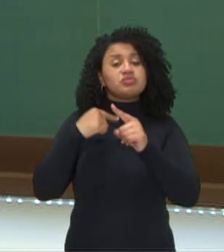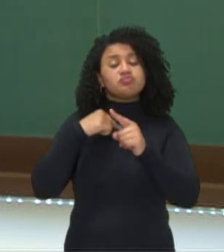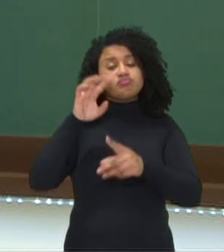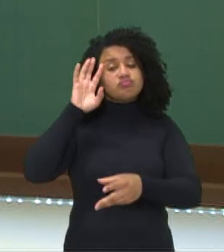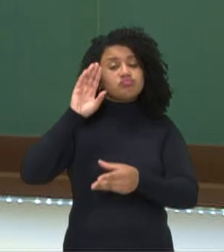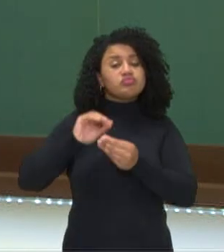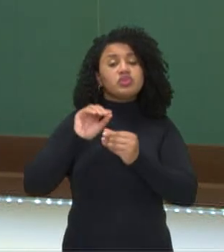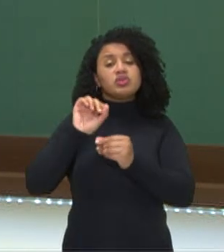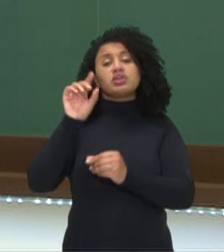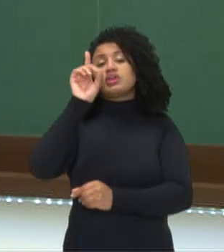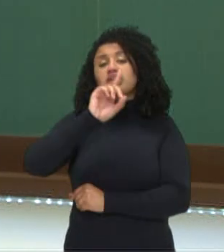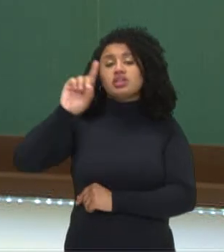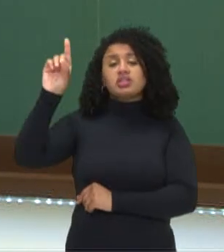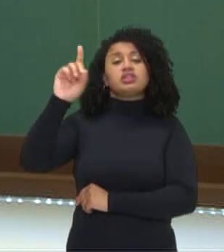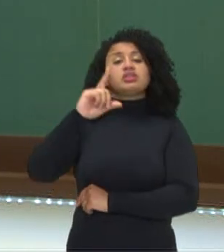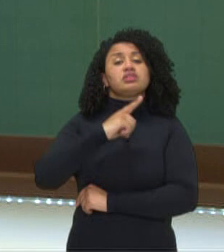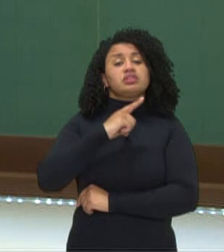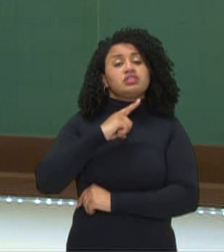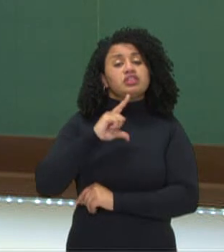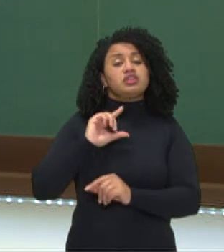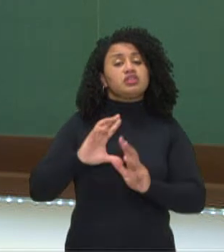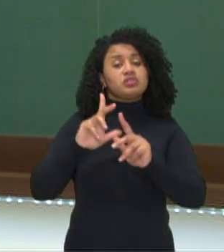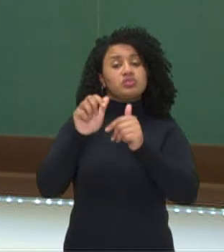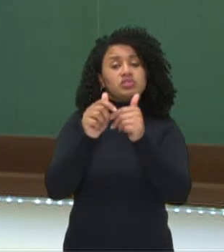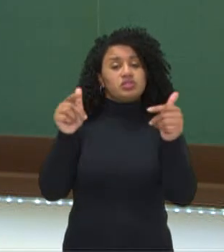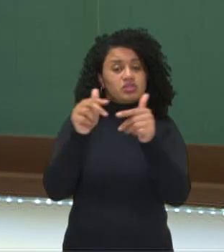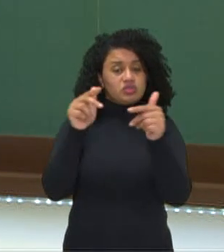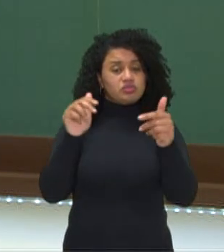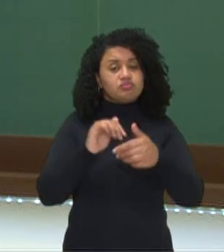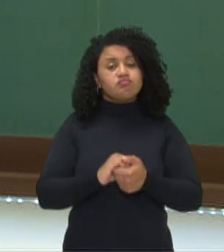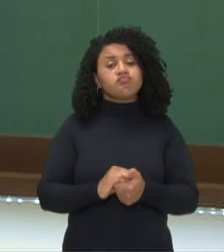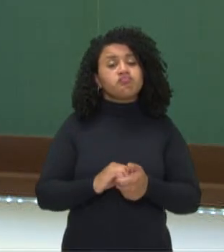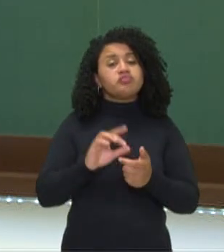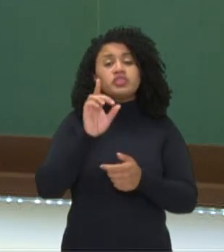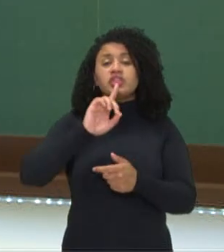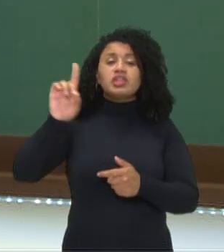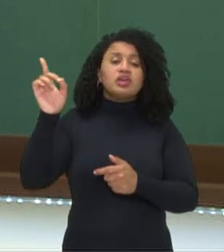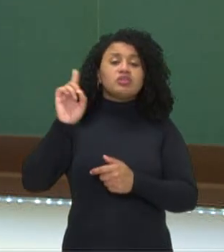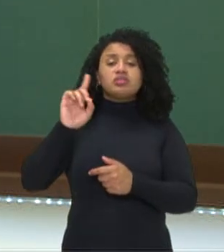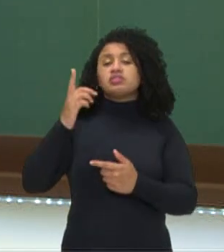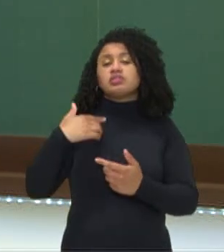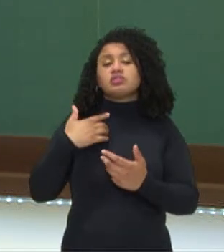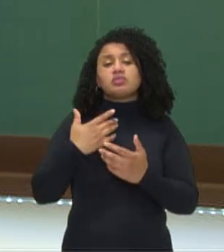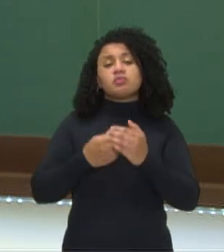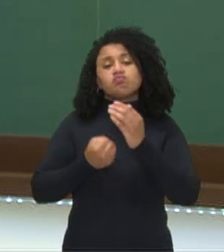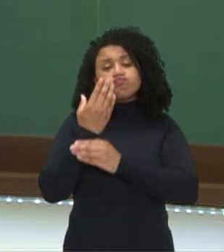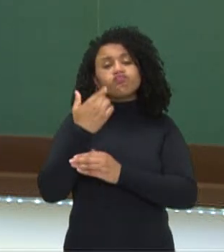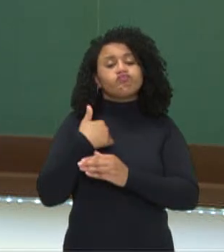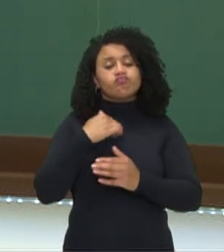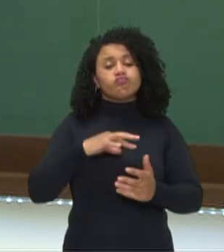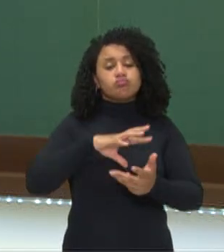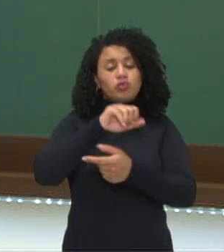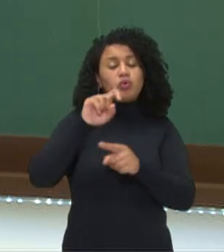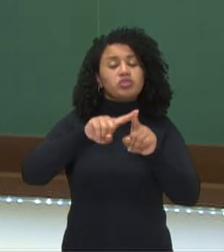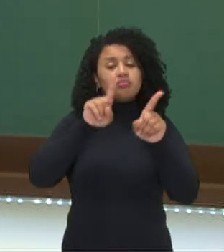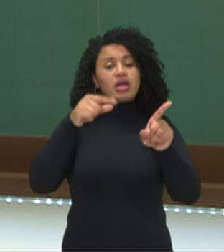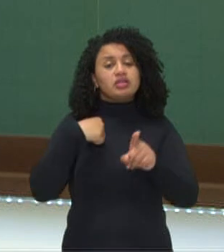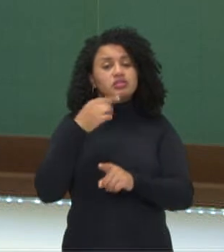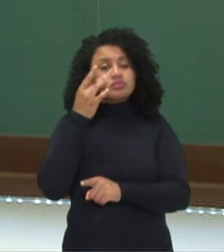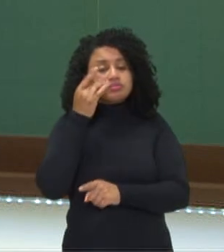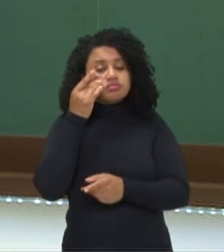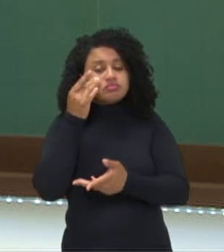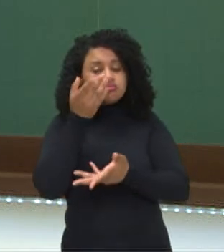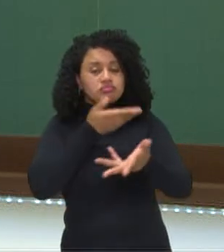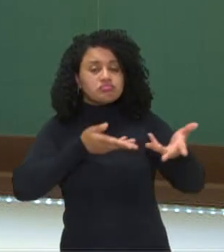que Deus está presente em todas as coisas. Deus não criou o mundo, mas ele está presente na